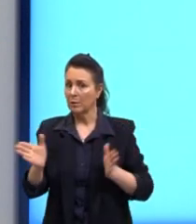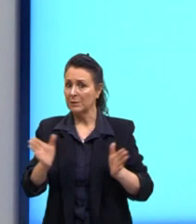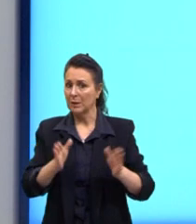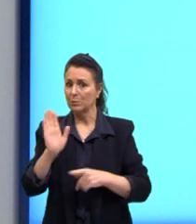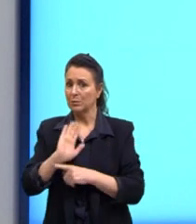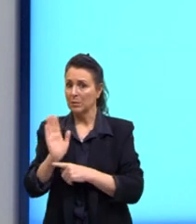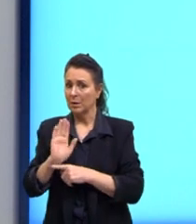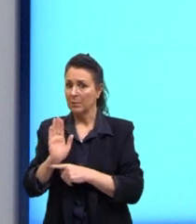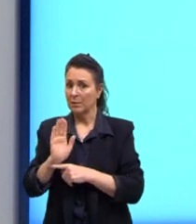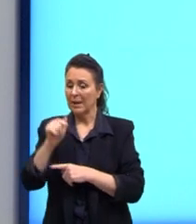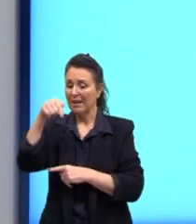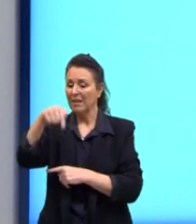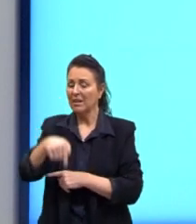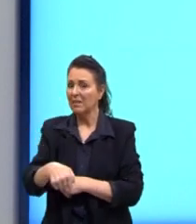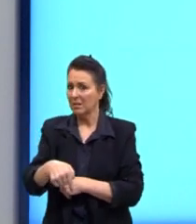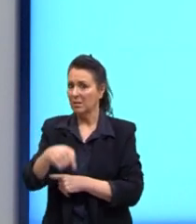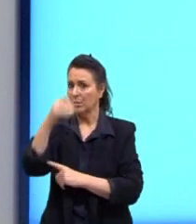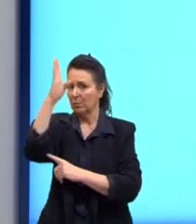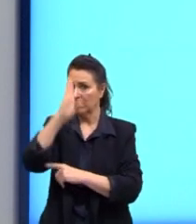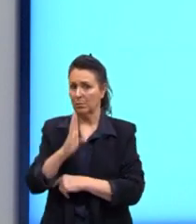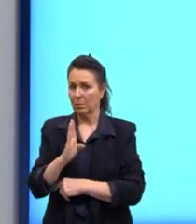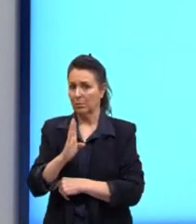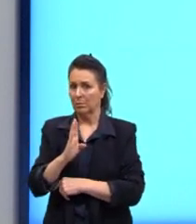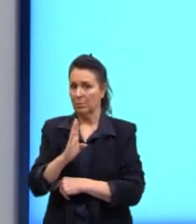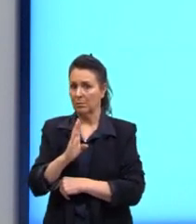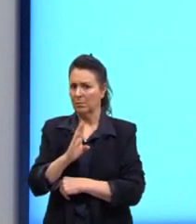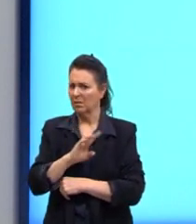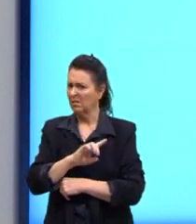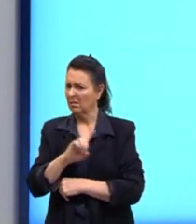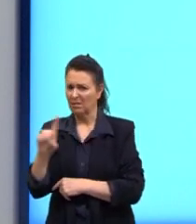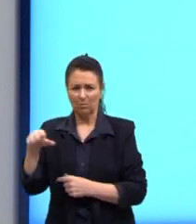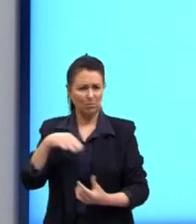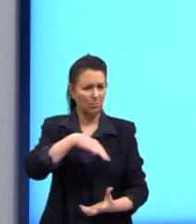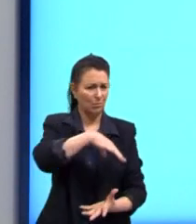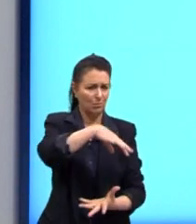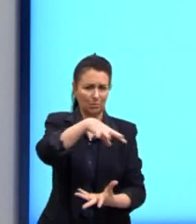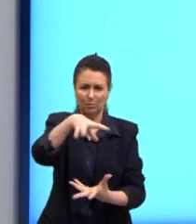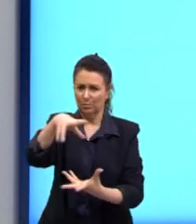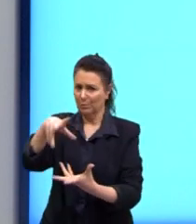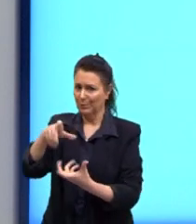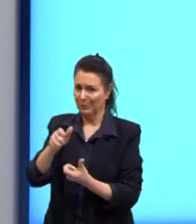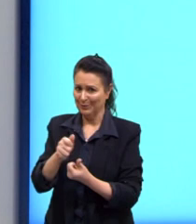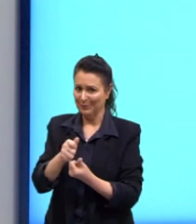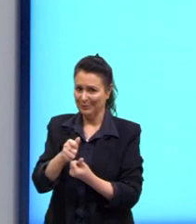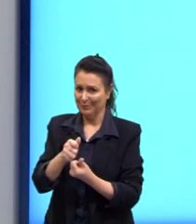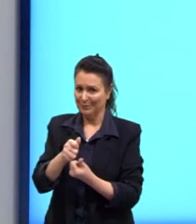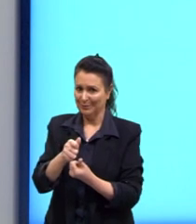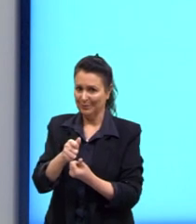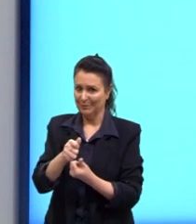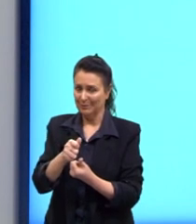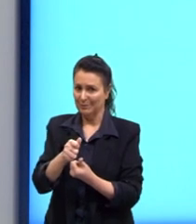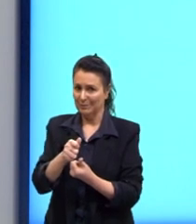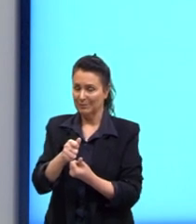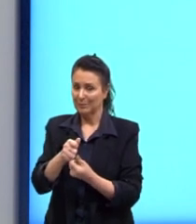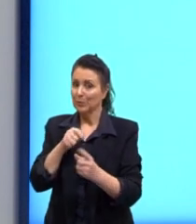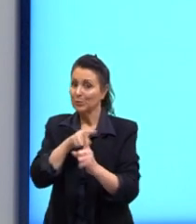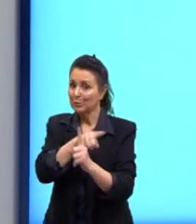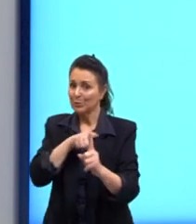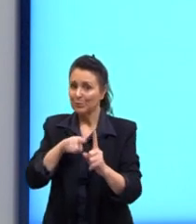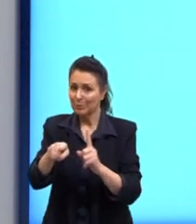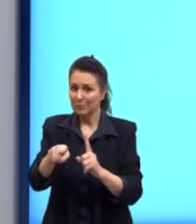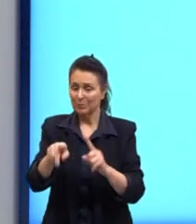é no Brasil e não global. Daí, tu tangencia o tema, porque tu chega quase lá. Então, o